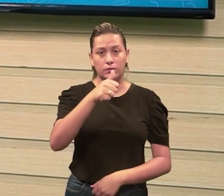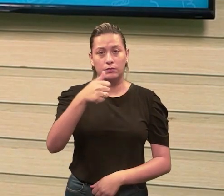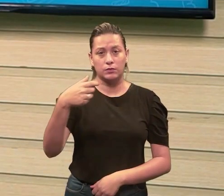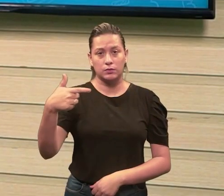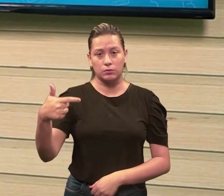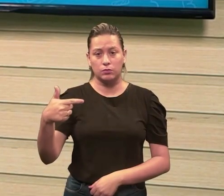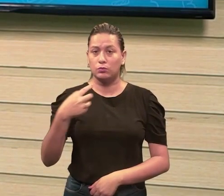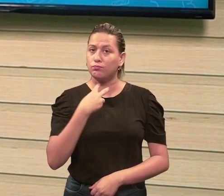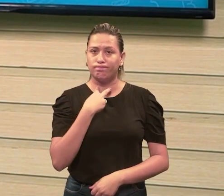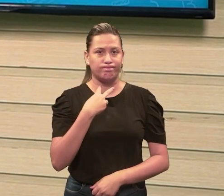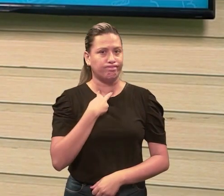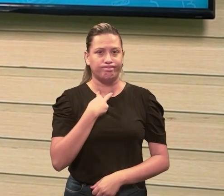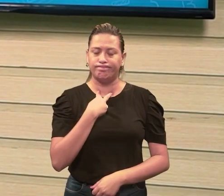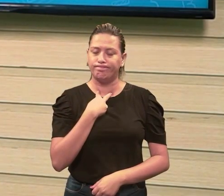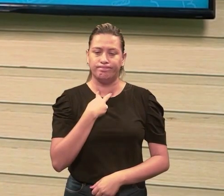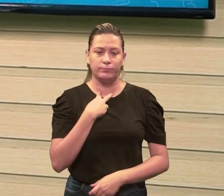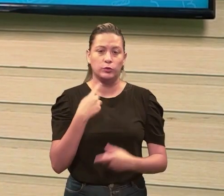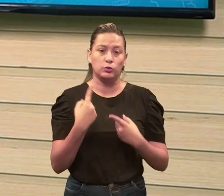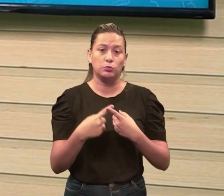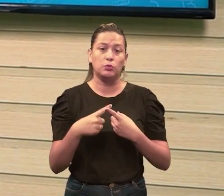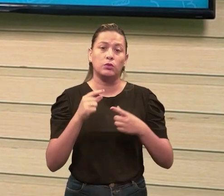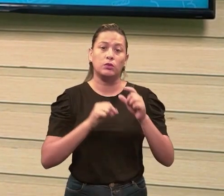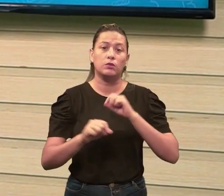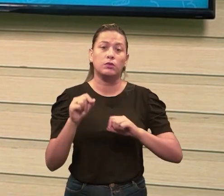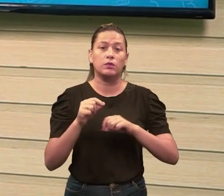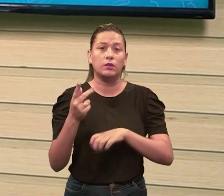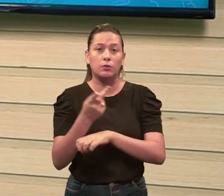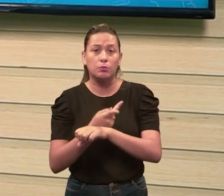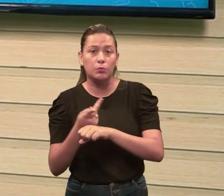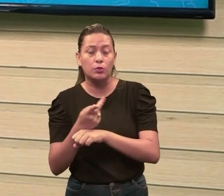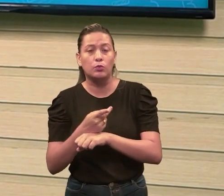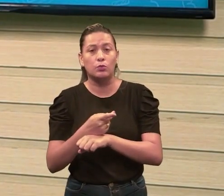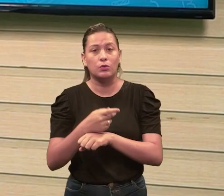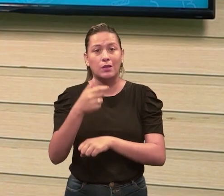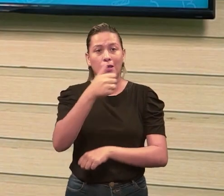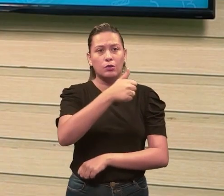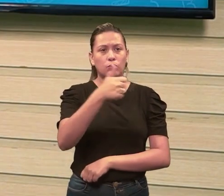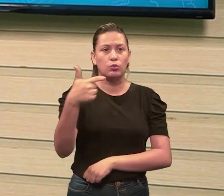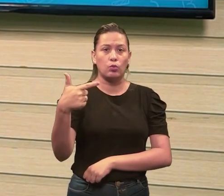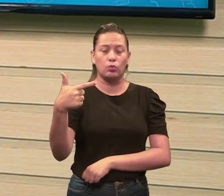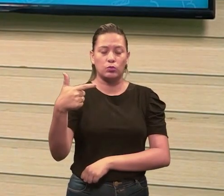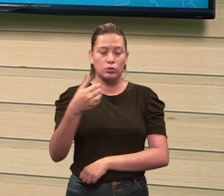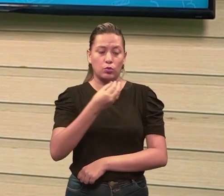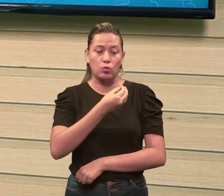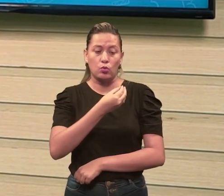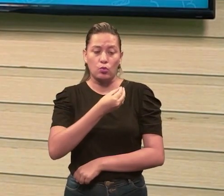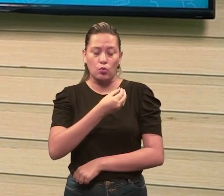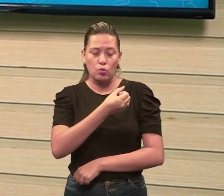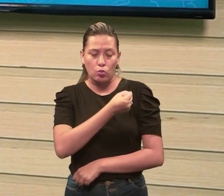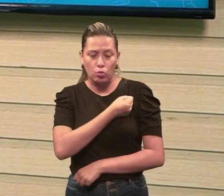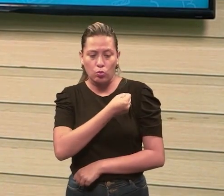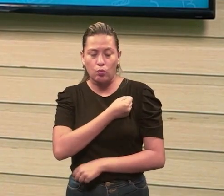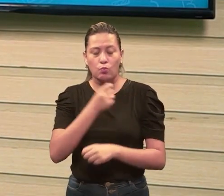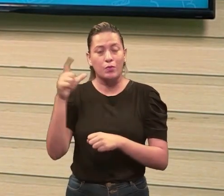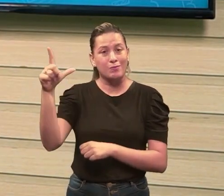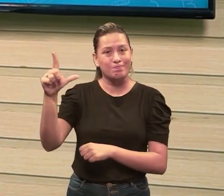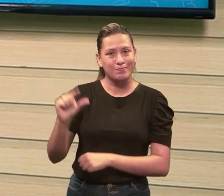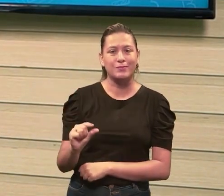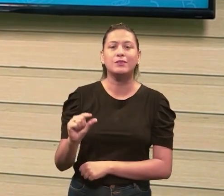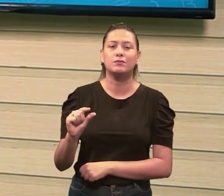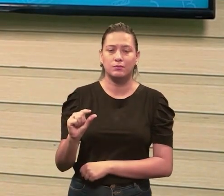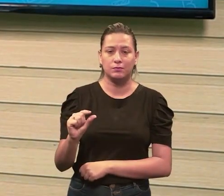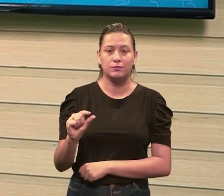512 não pode. Por quê? Porque eu tenho que procurar, geralmente, um número que seja menor que ele. tenho que achar um somatório desses